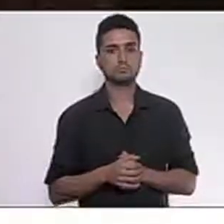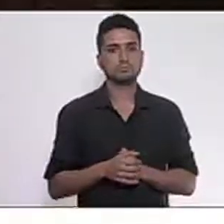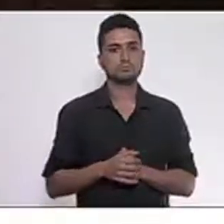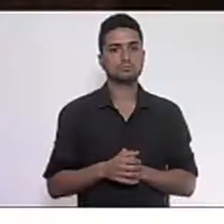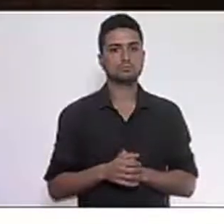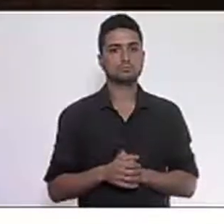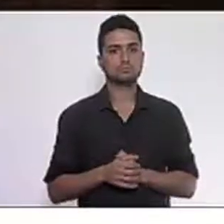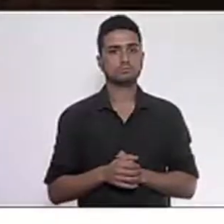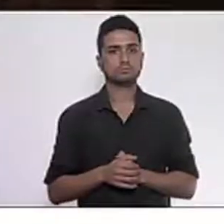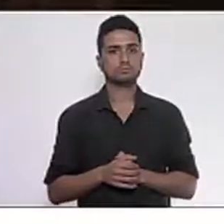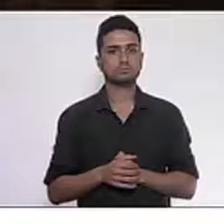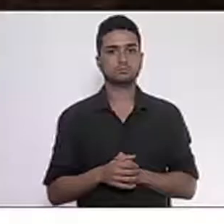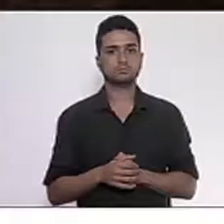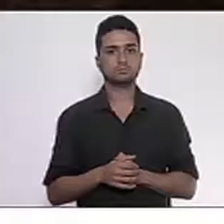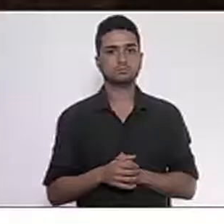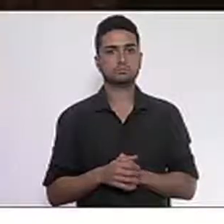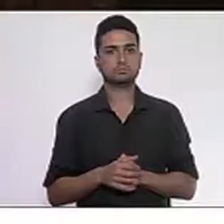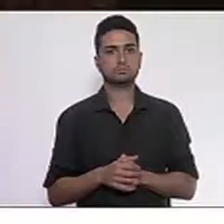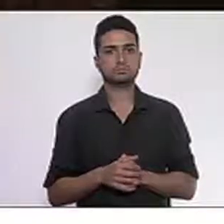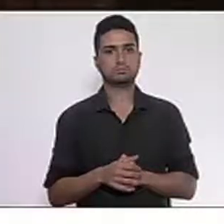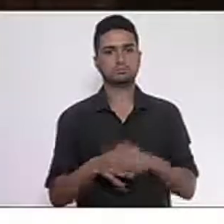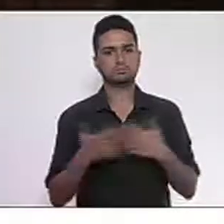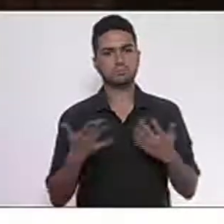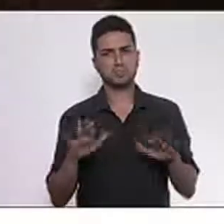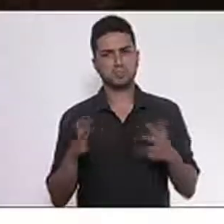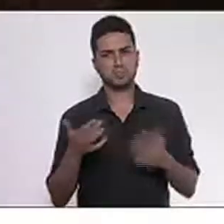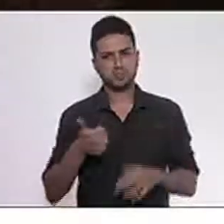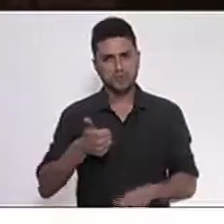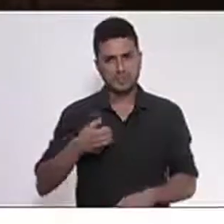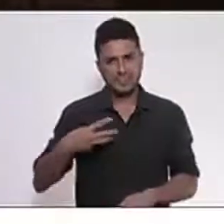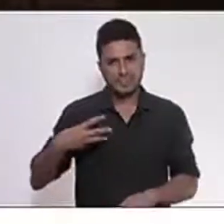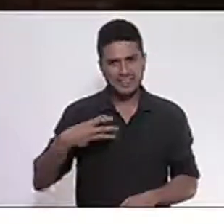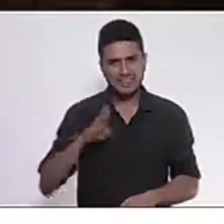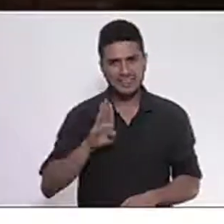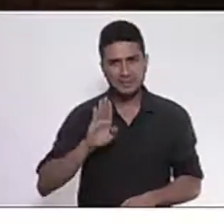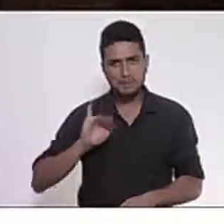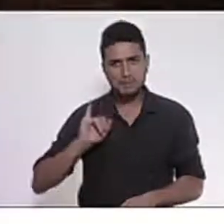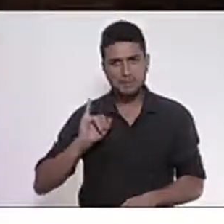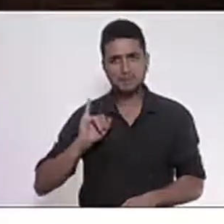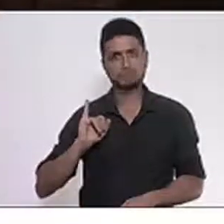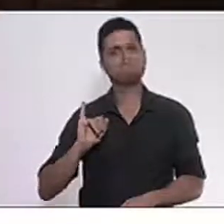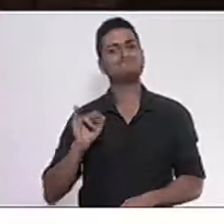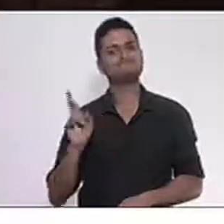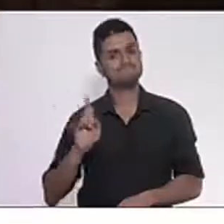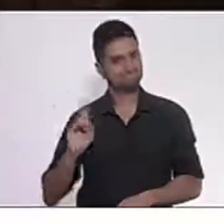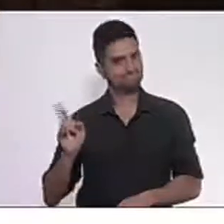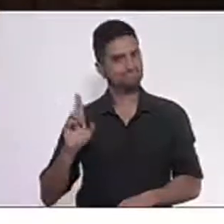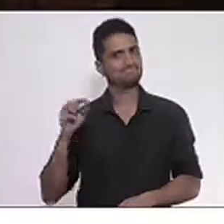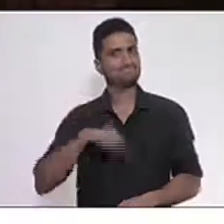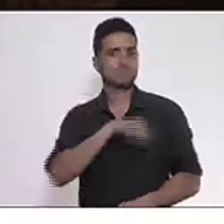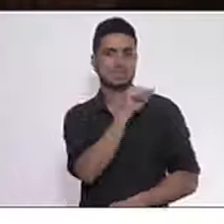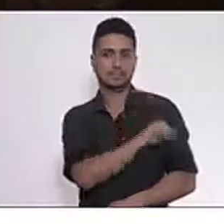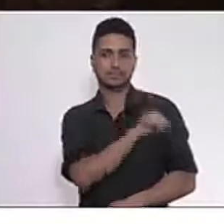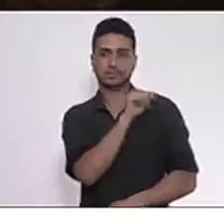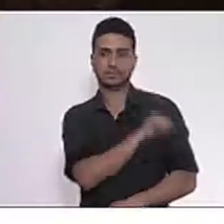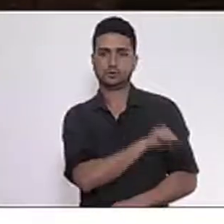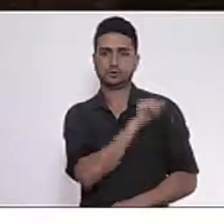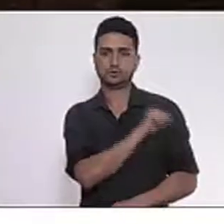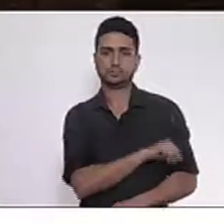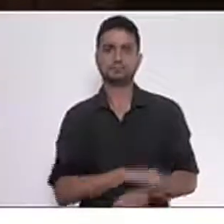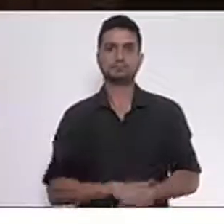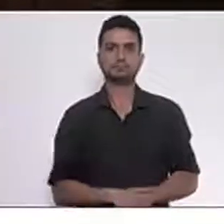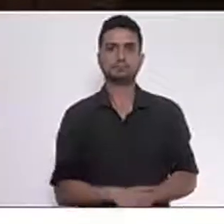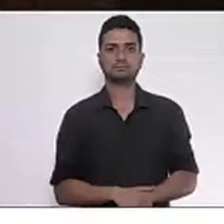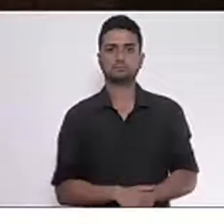na casa dos 13 bilhões de reais, daí para cima. Só para o Rio de Janeiro, sem incluir